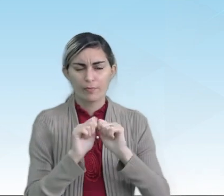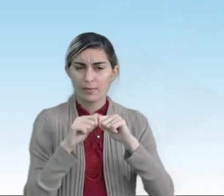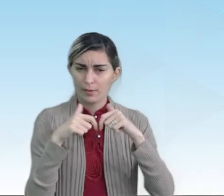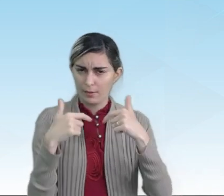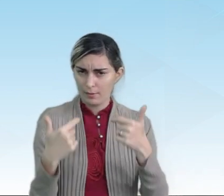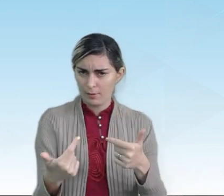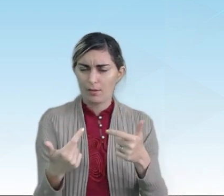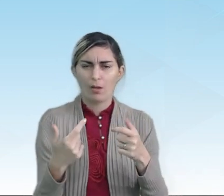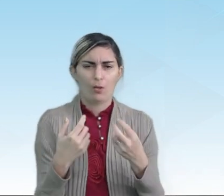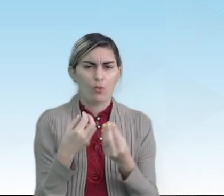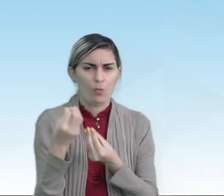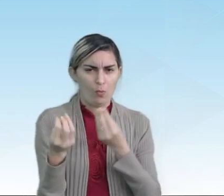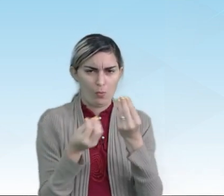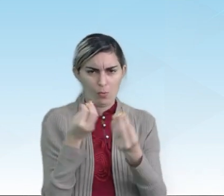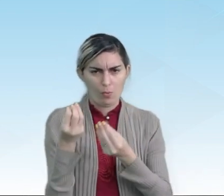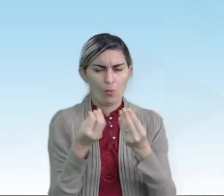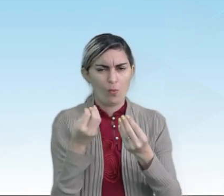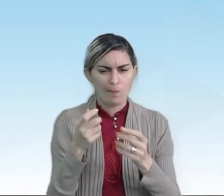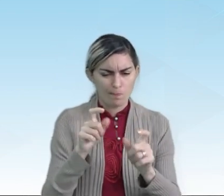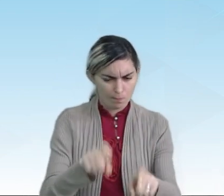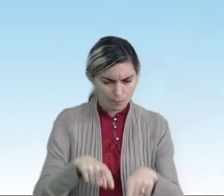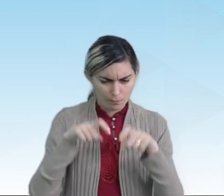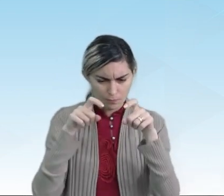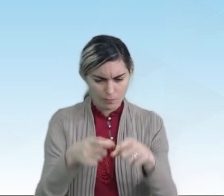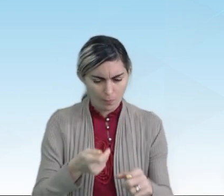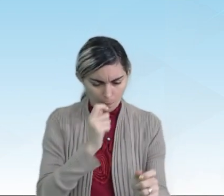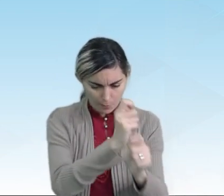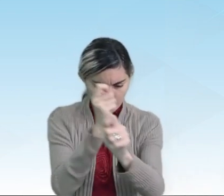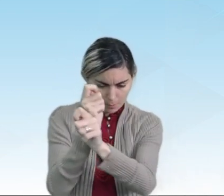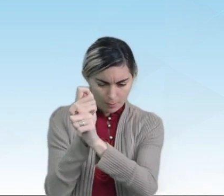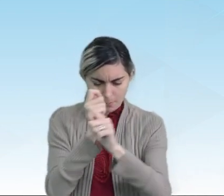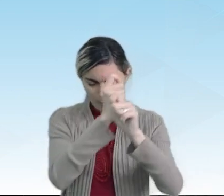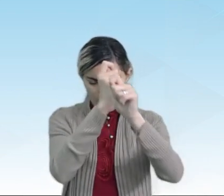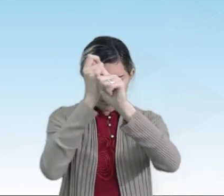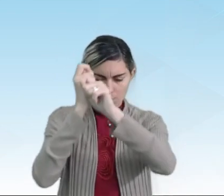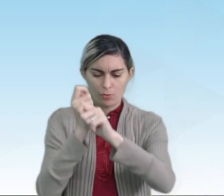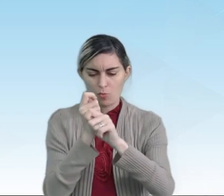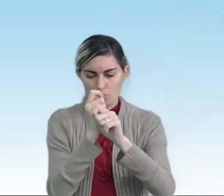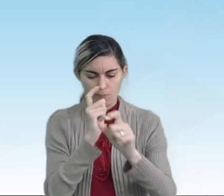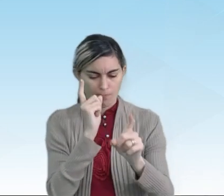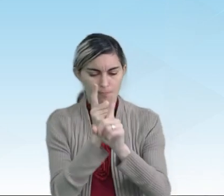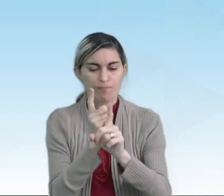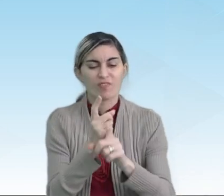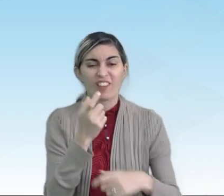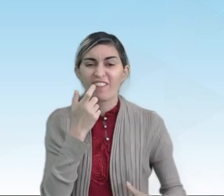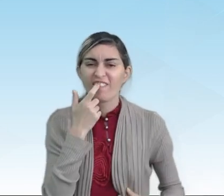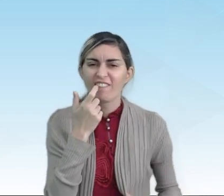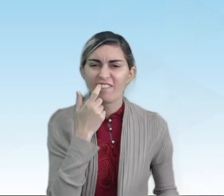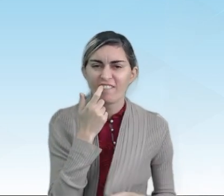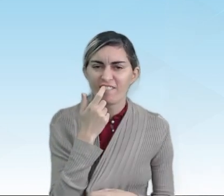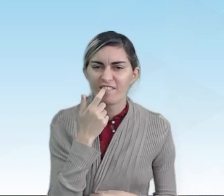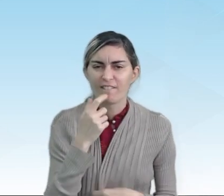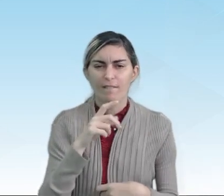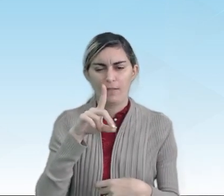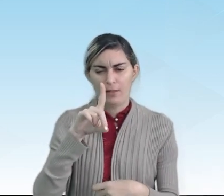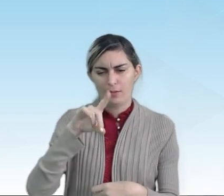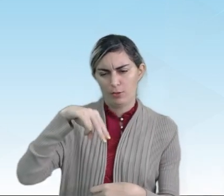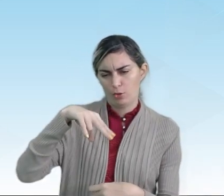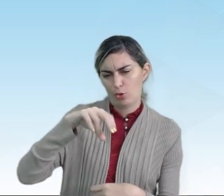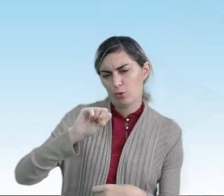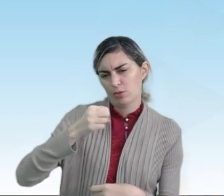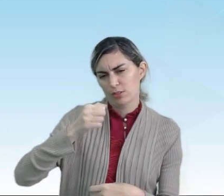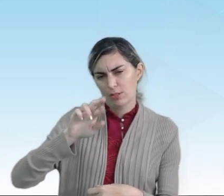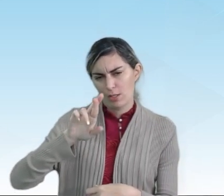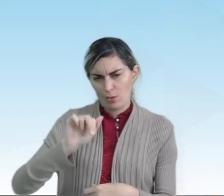que, com a escavação, foi descoberto ali os ossos desses dinossauros, ou seja, que